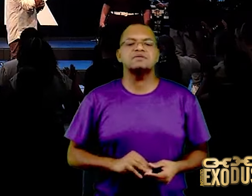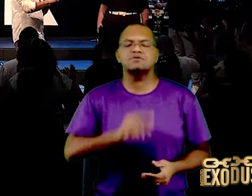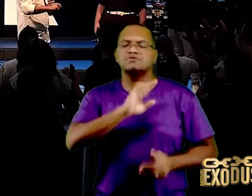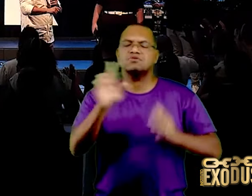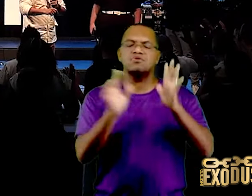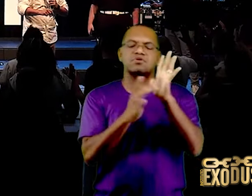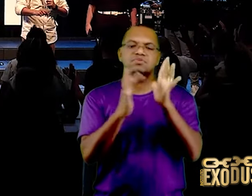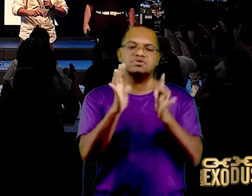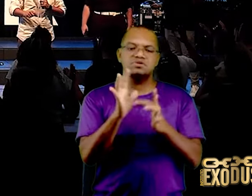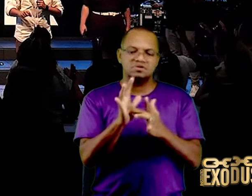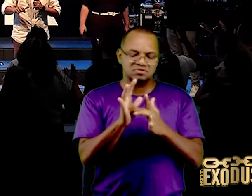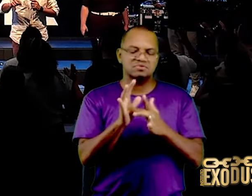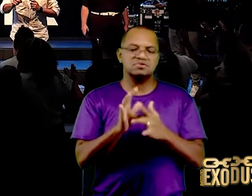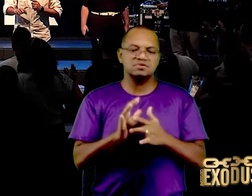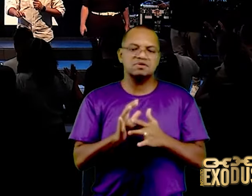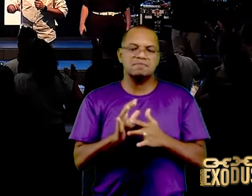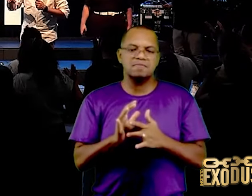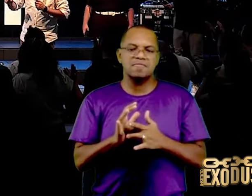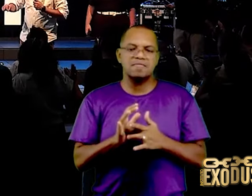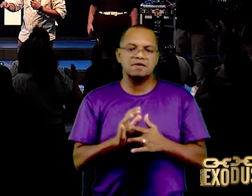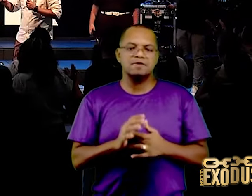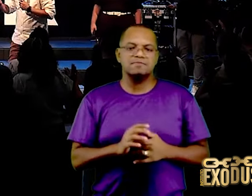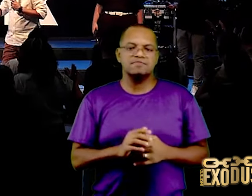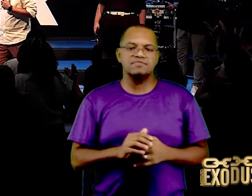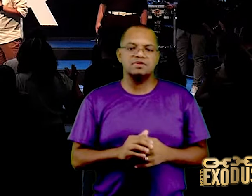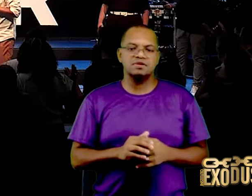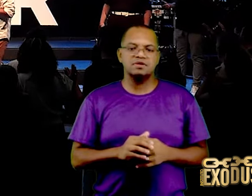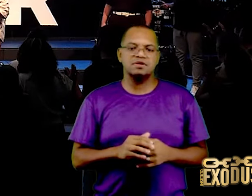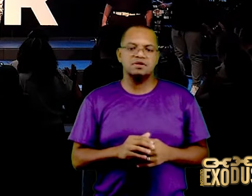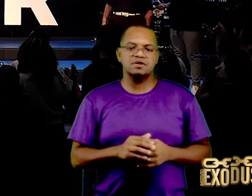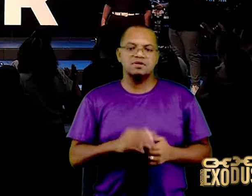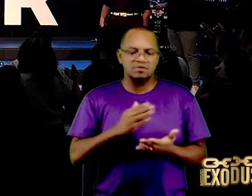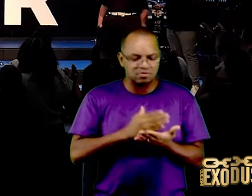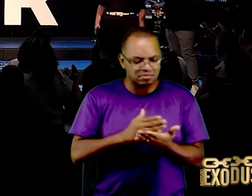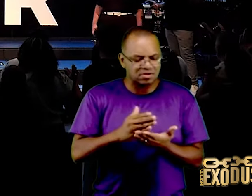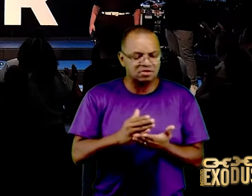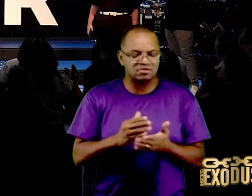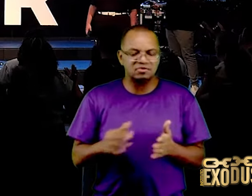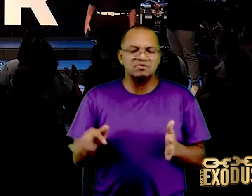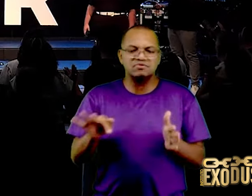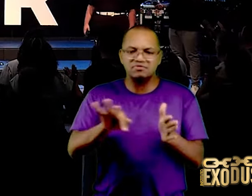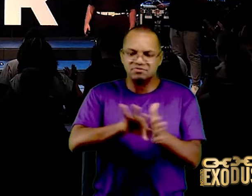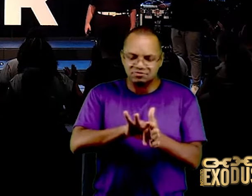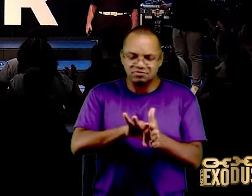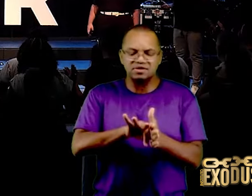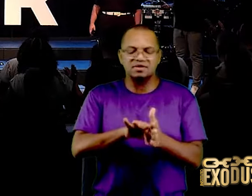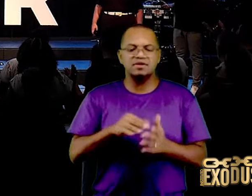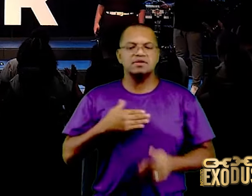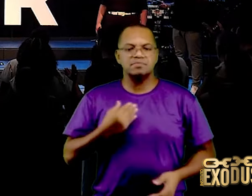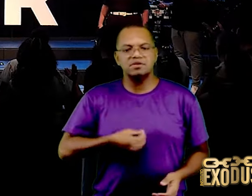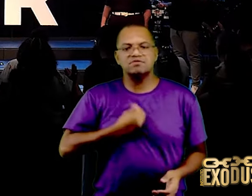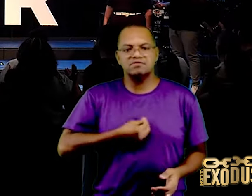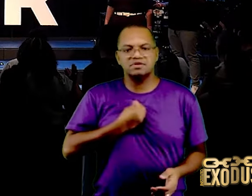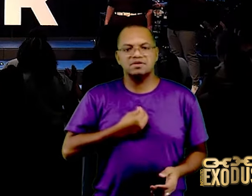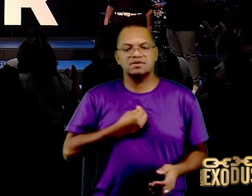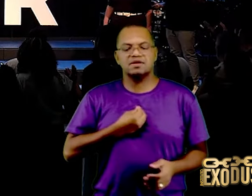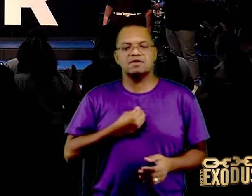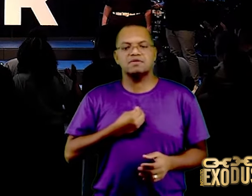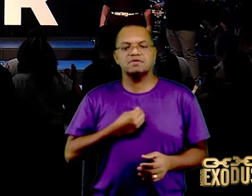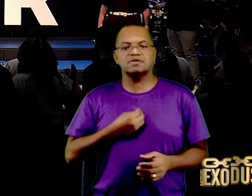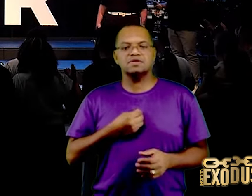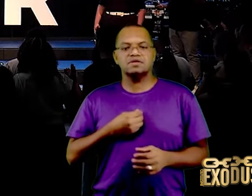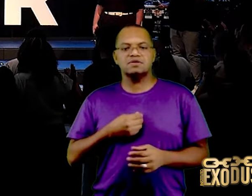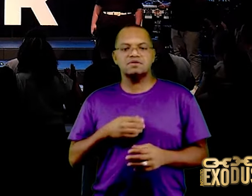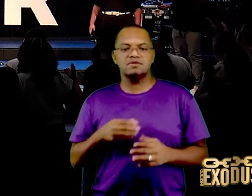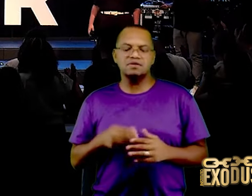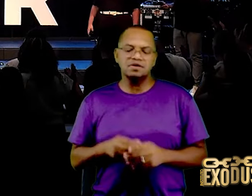nome de Jesus, do início ao fim da minha vida, eu mergulho agora, na